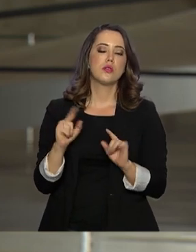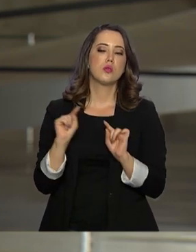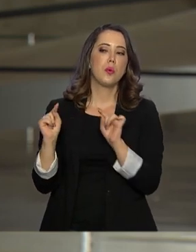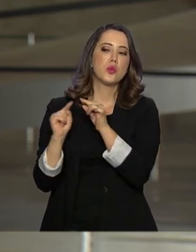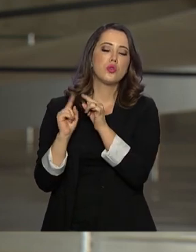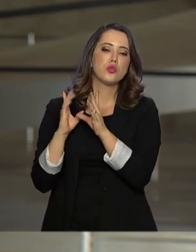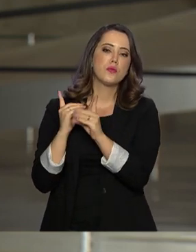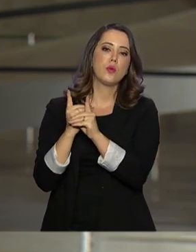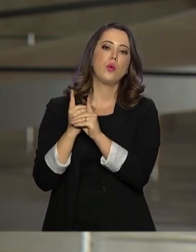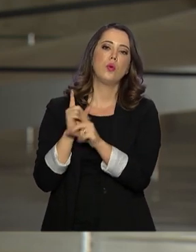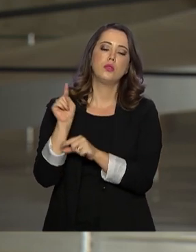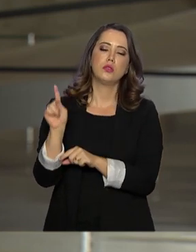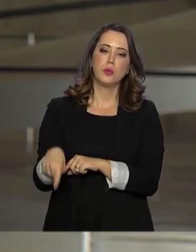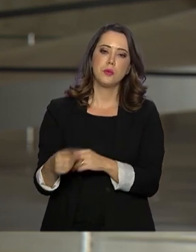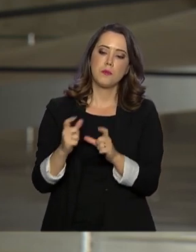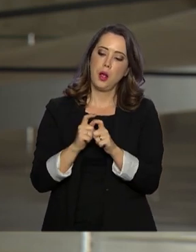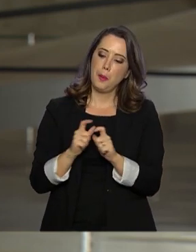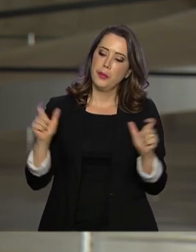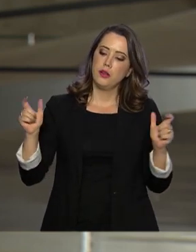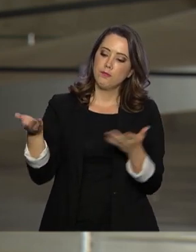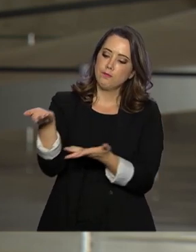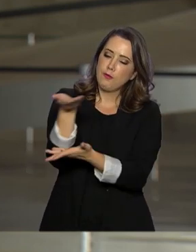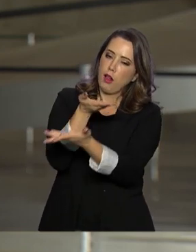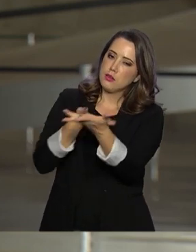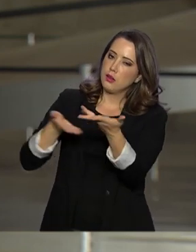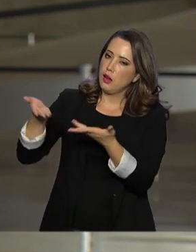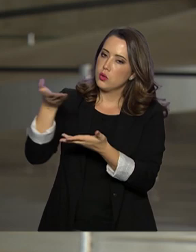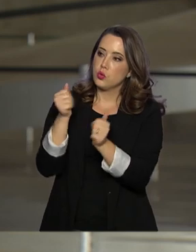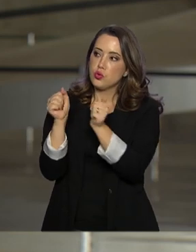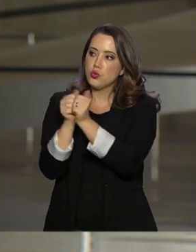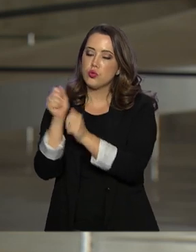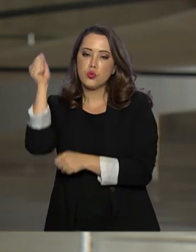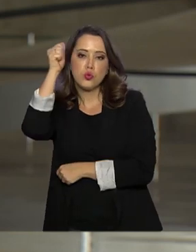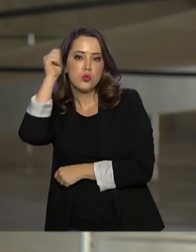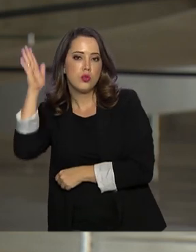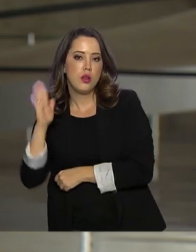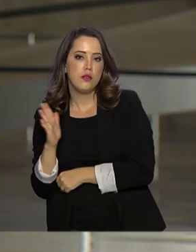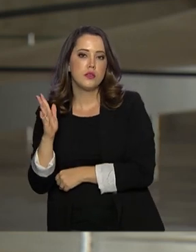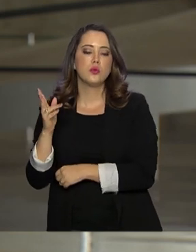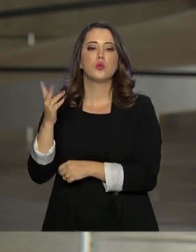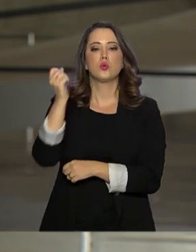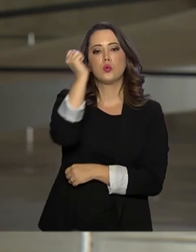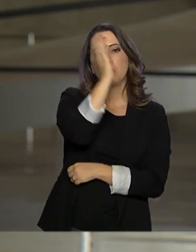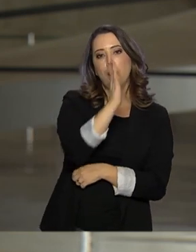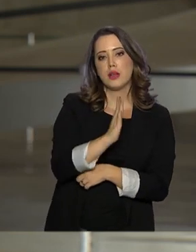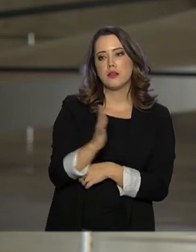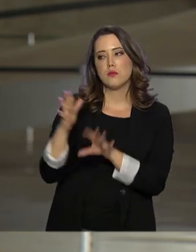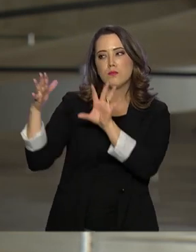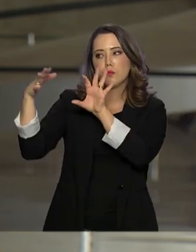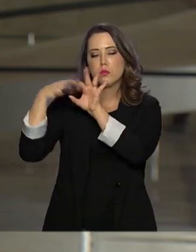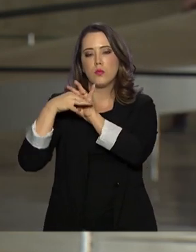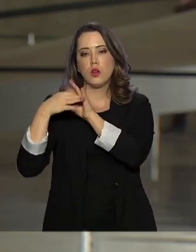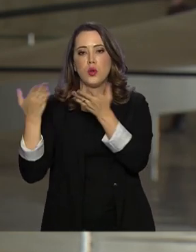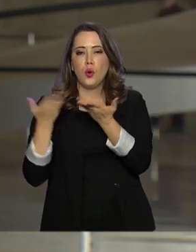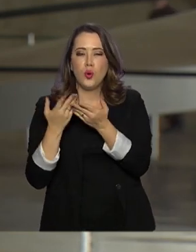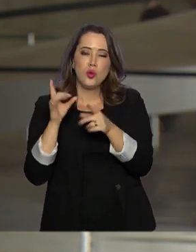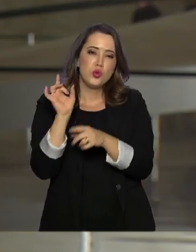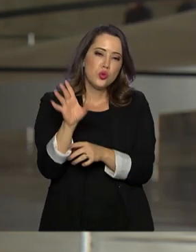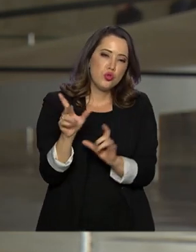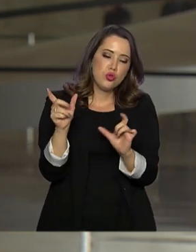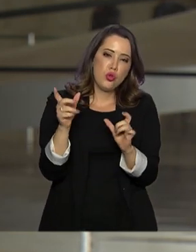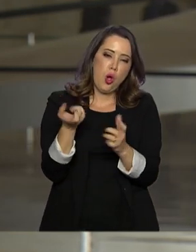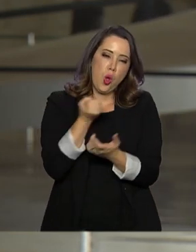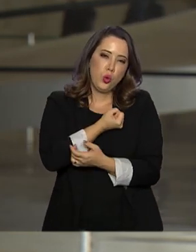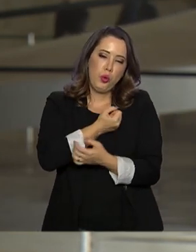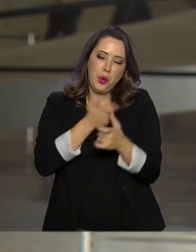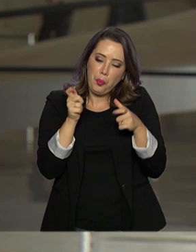desse encontro é ampliar as relações comerciais entre as nações, que hoje se restringe aí a um número